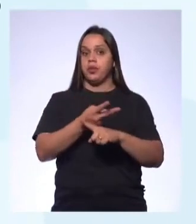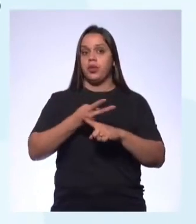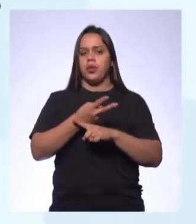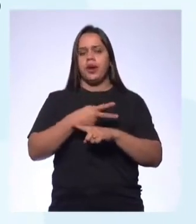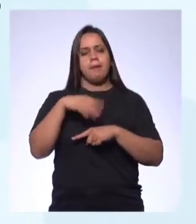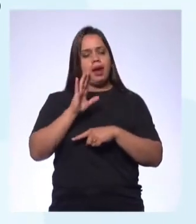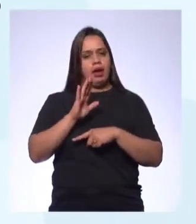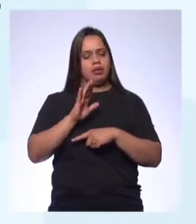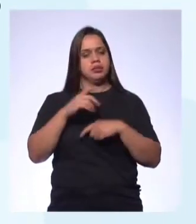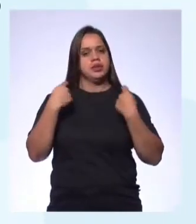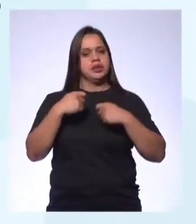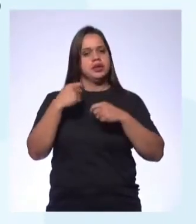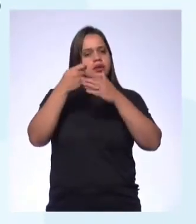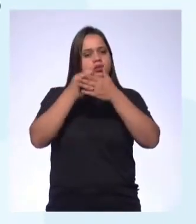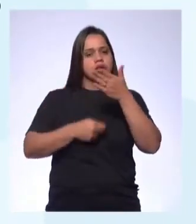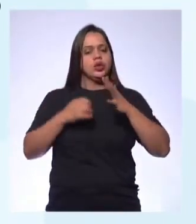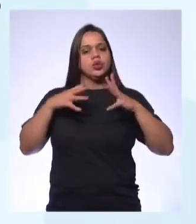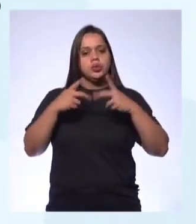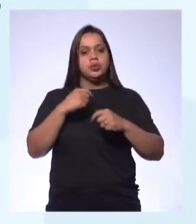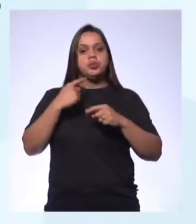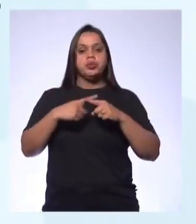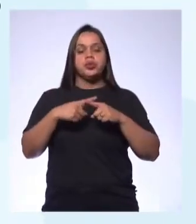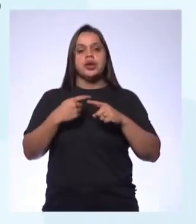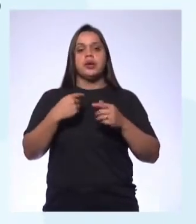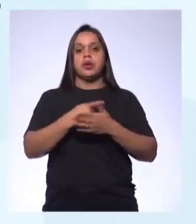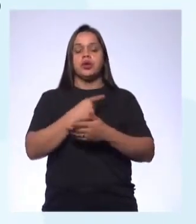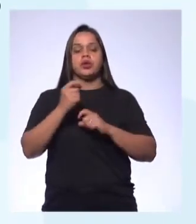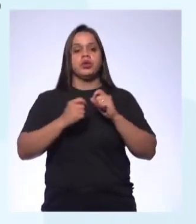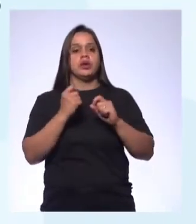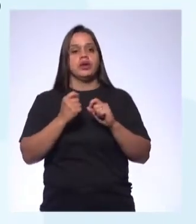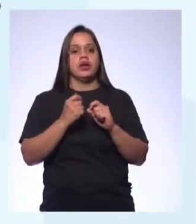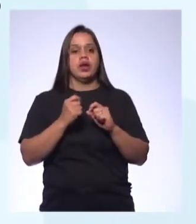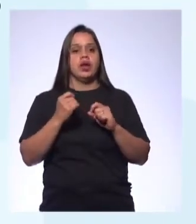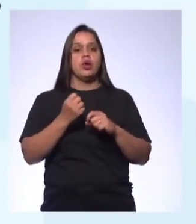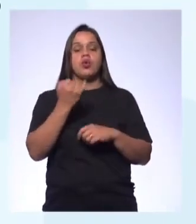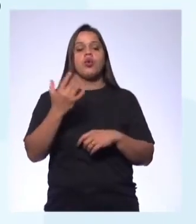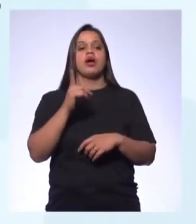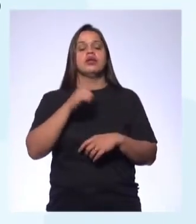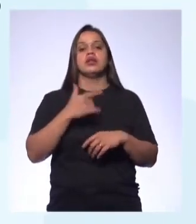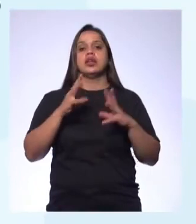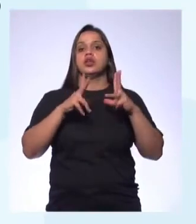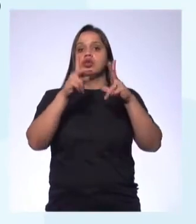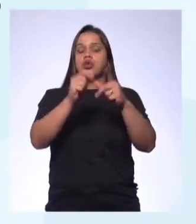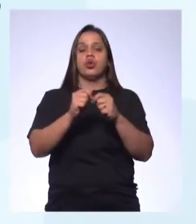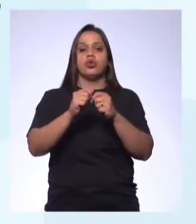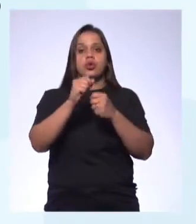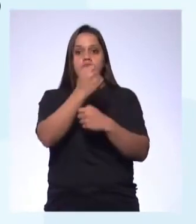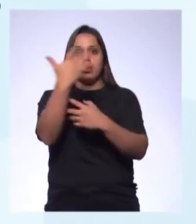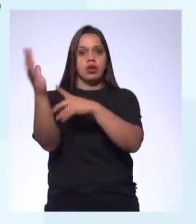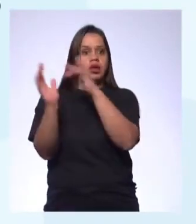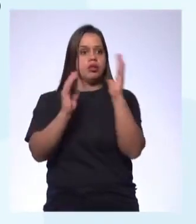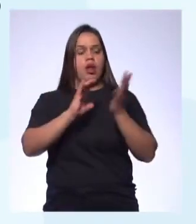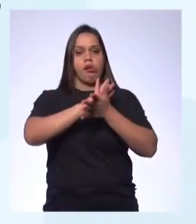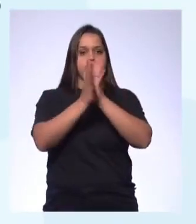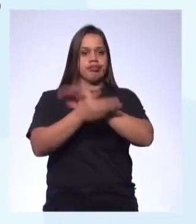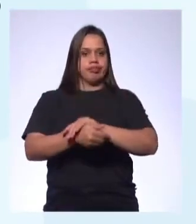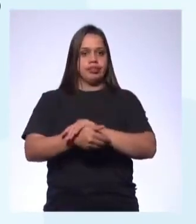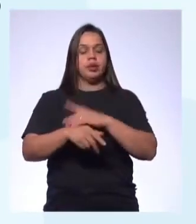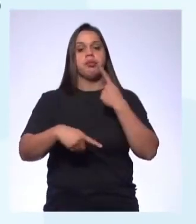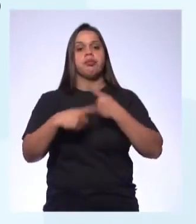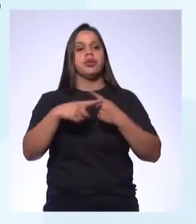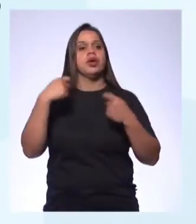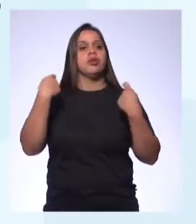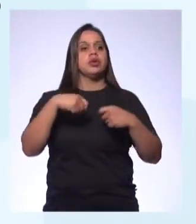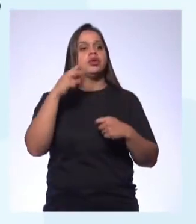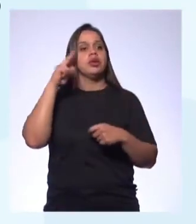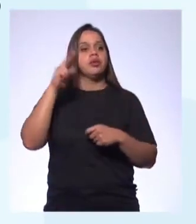pouquinho mais de vocabulário Porque ele está perguntando Quais são os desastres naturais? Então eu preciso saber o que é o what Para eu poder localizar essa